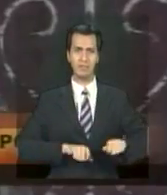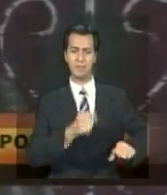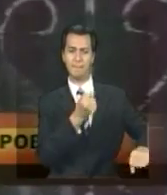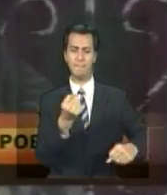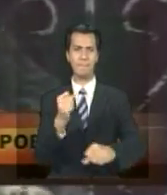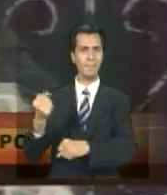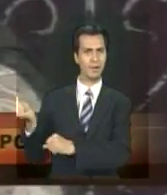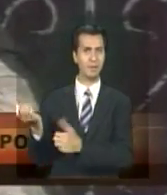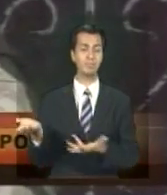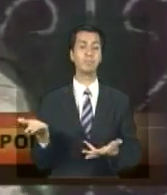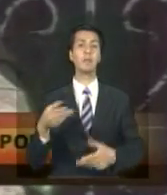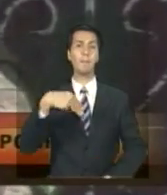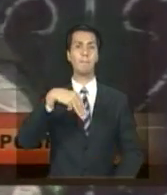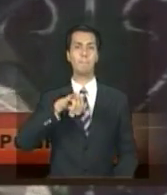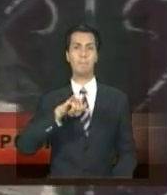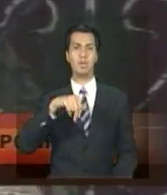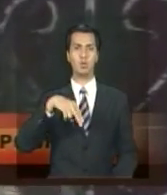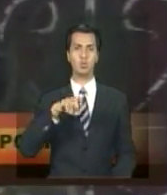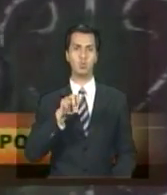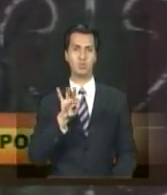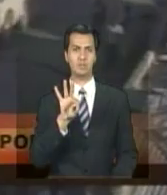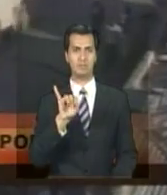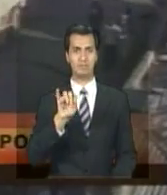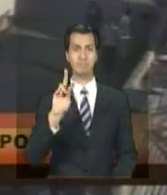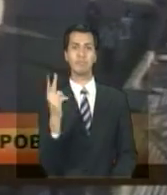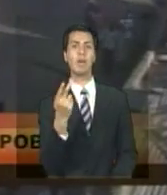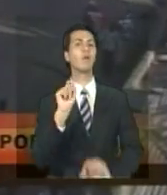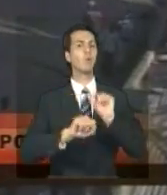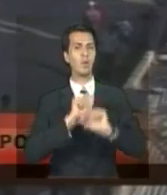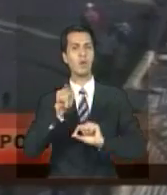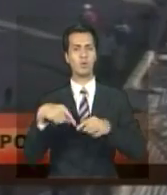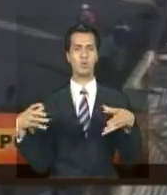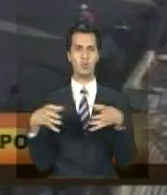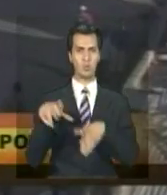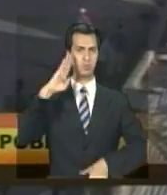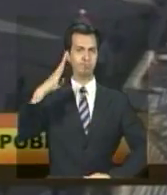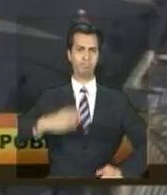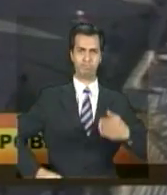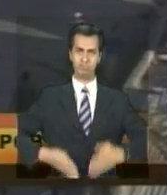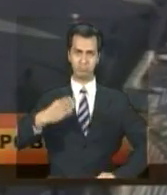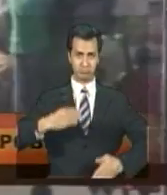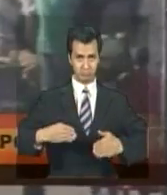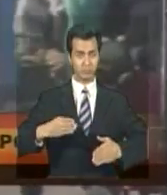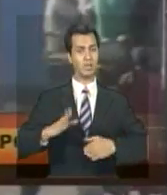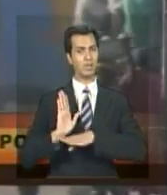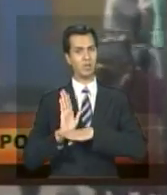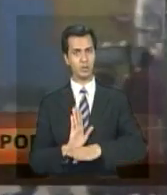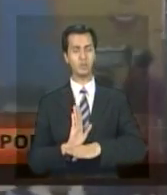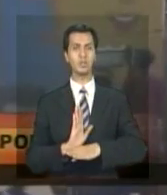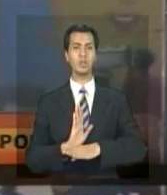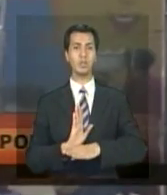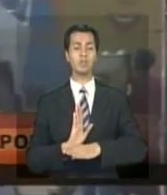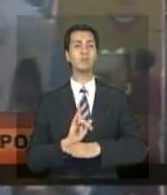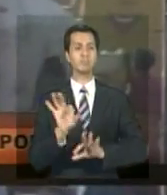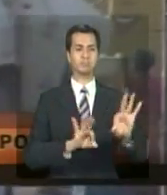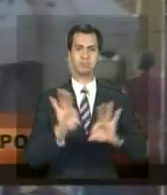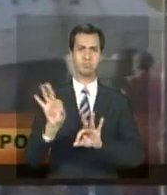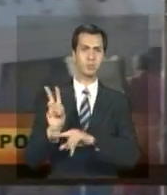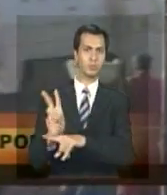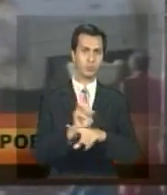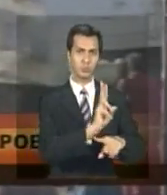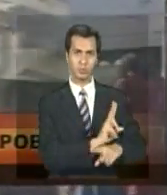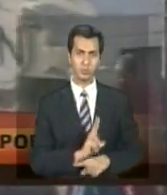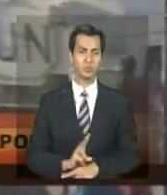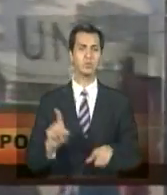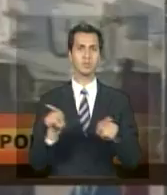A Minustar, força da ONU para ajudar o Haiti liderada pelo Brasil, tratou de colocar ordem nas ruas, nas filas